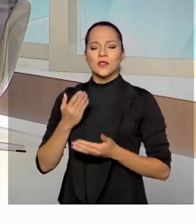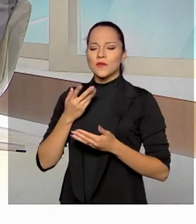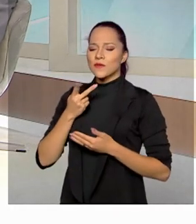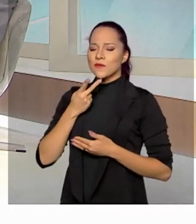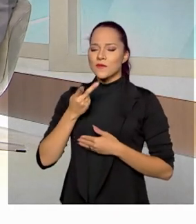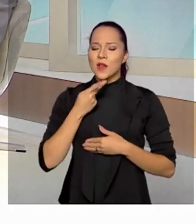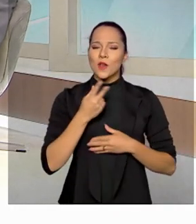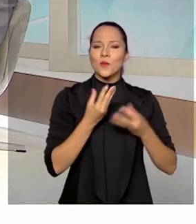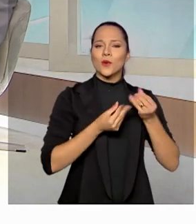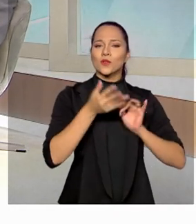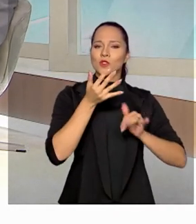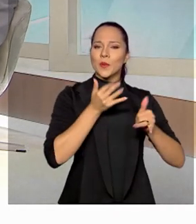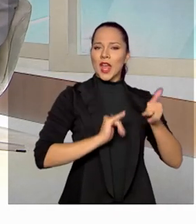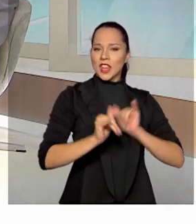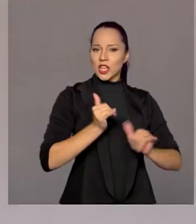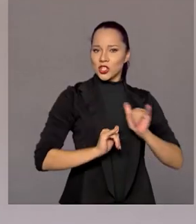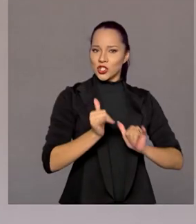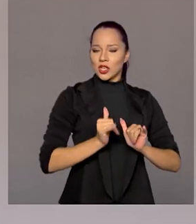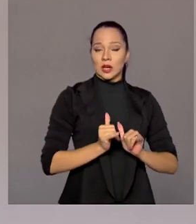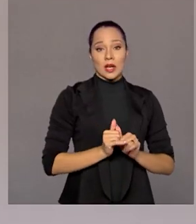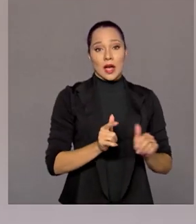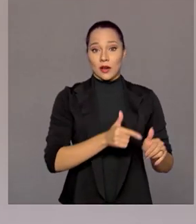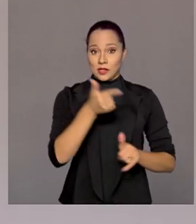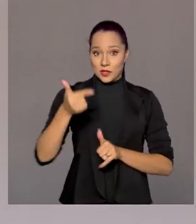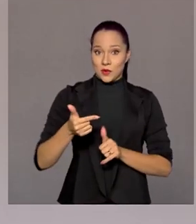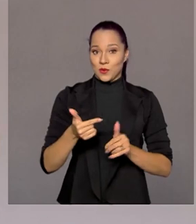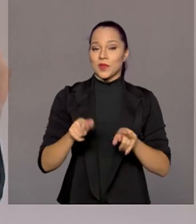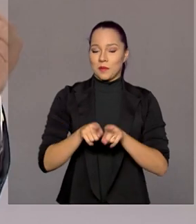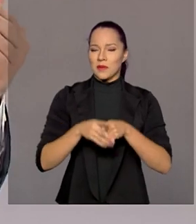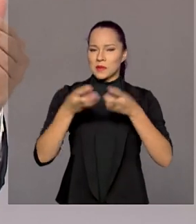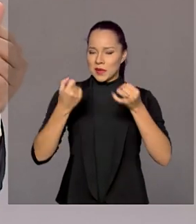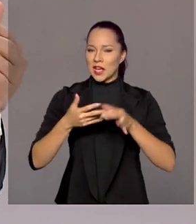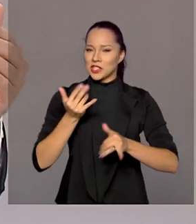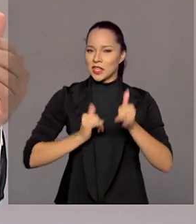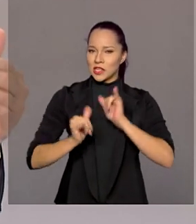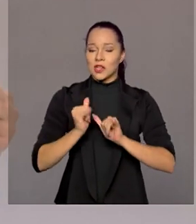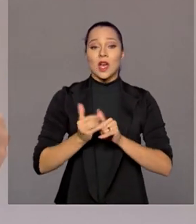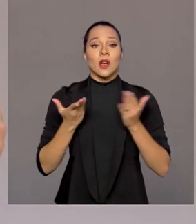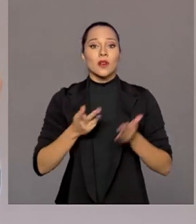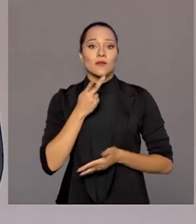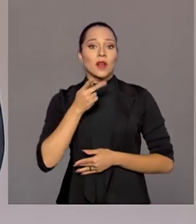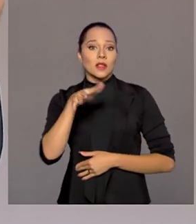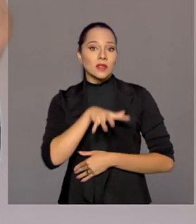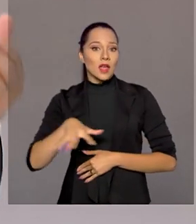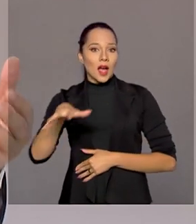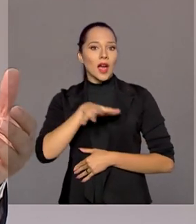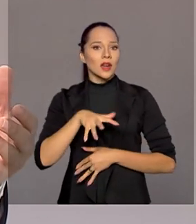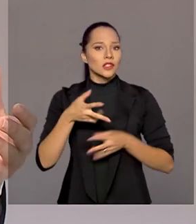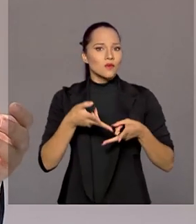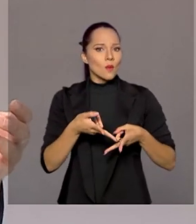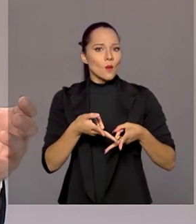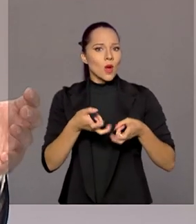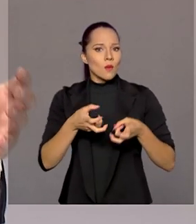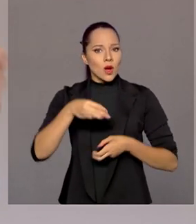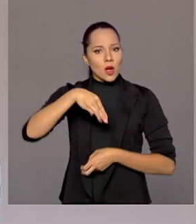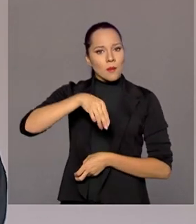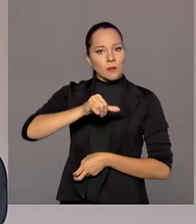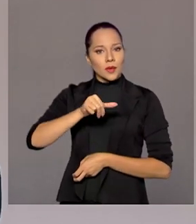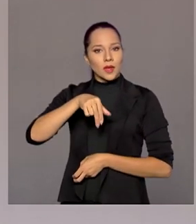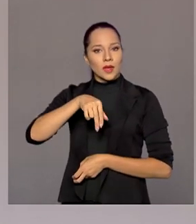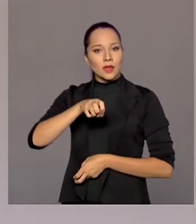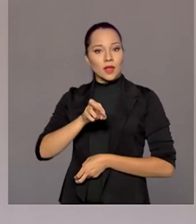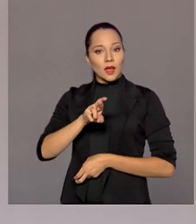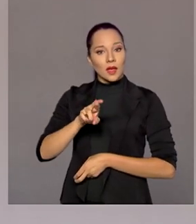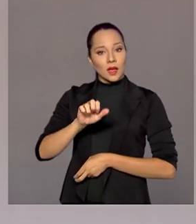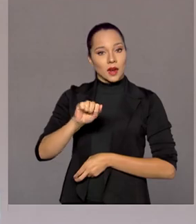energia no primeiro bloco, vamos falar também nesse segundo bloco, mas eu queria que o senhor falasse um pouquinho sobre o setor de mineração. Eu vejo que o senhor